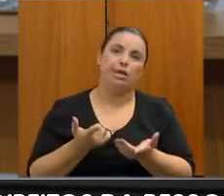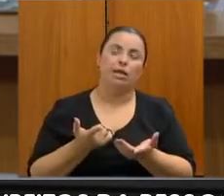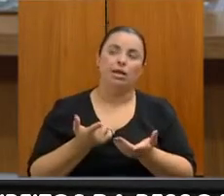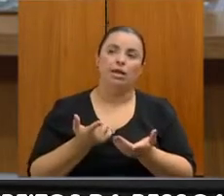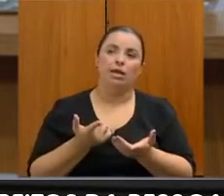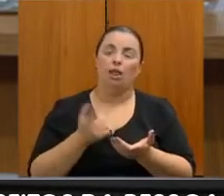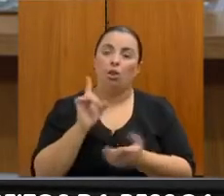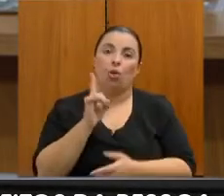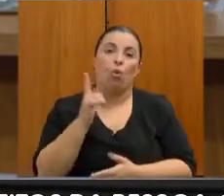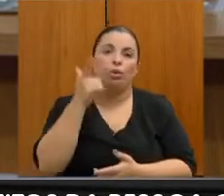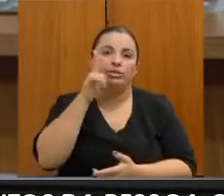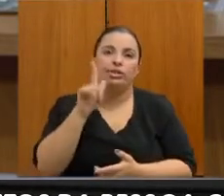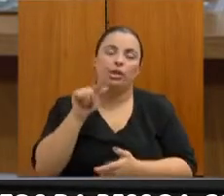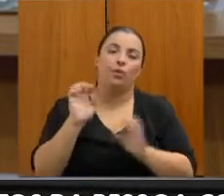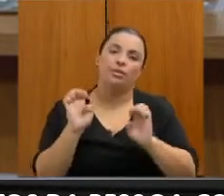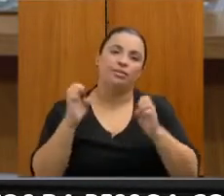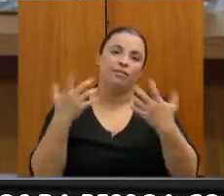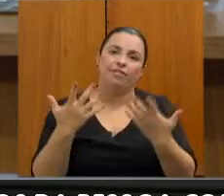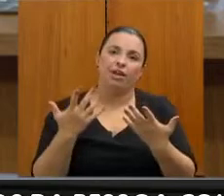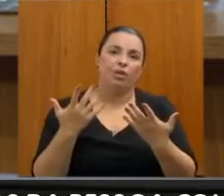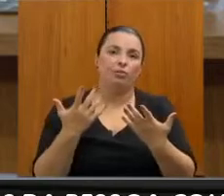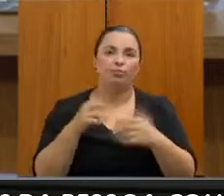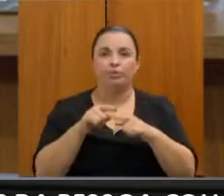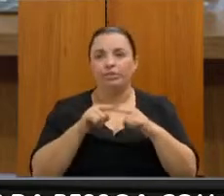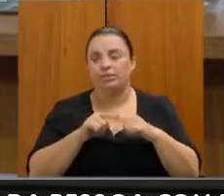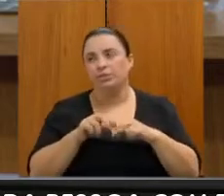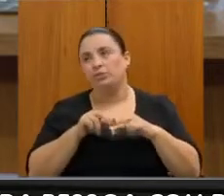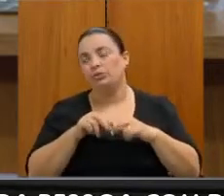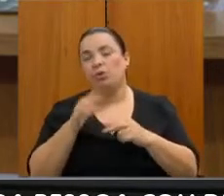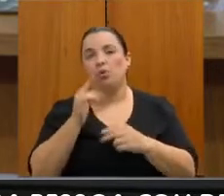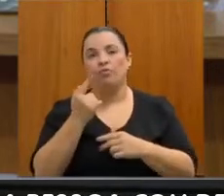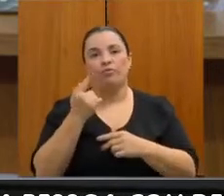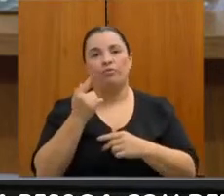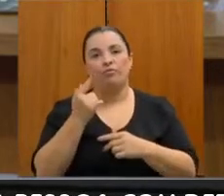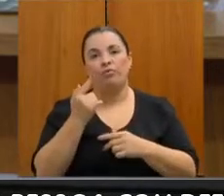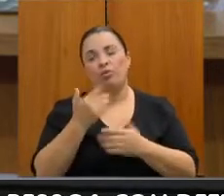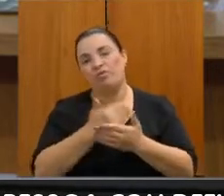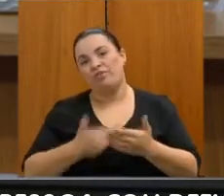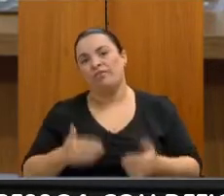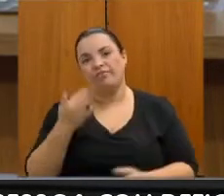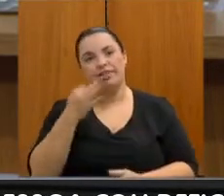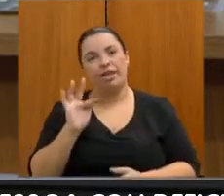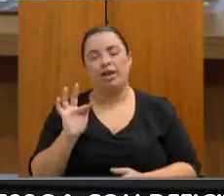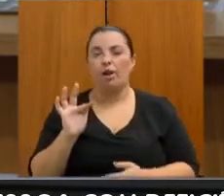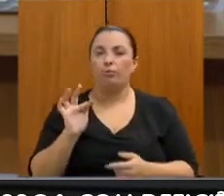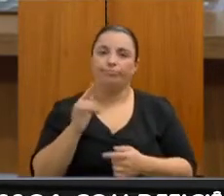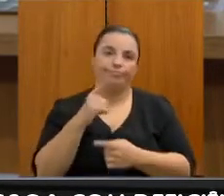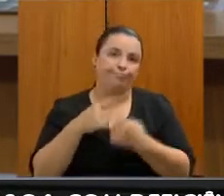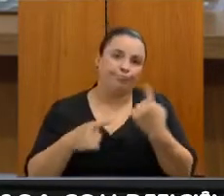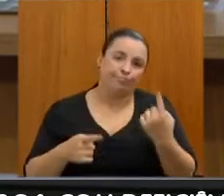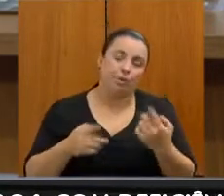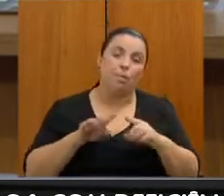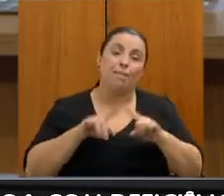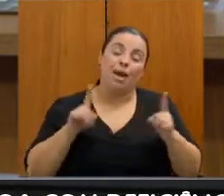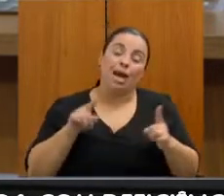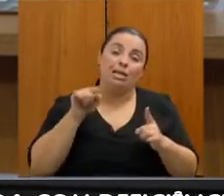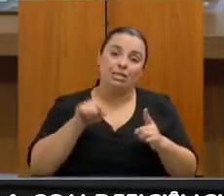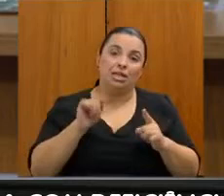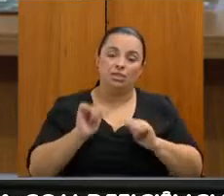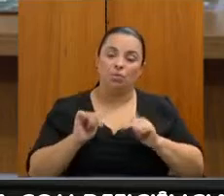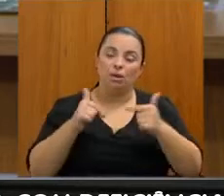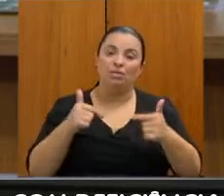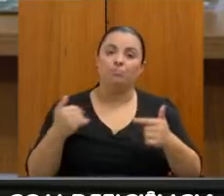esse ano e com ações ainda mais robustas, mas, enfim, ele sempre foi superimportante para o Estado, porque